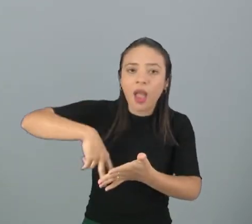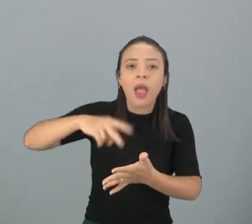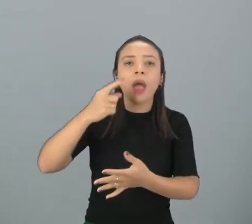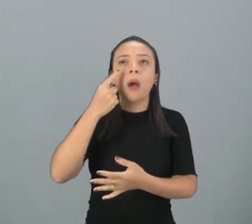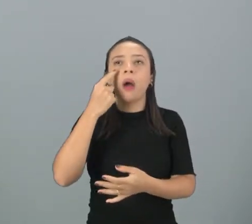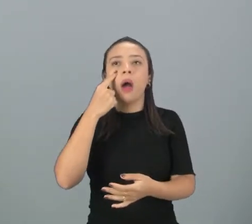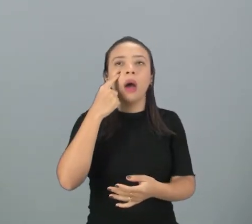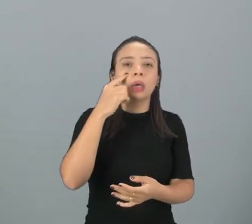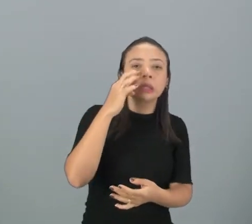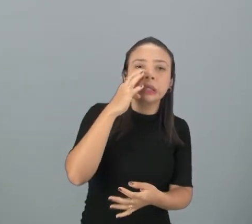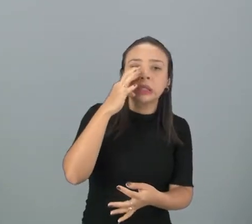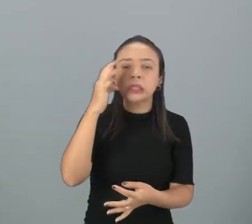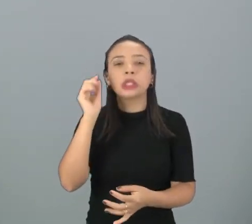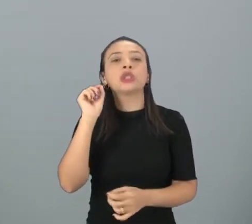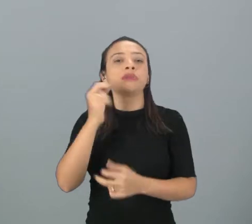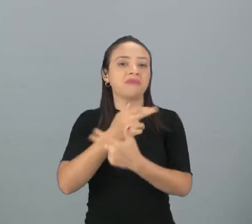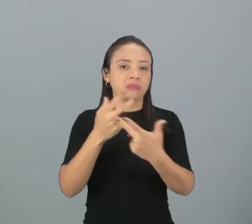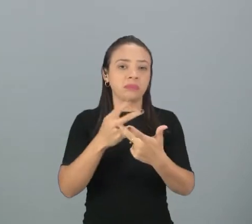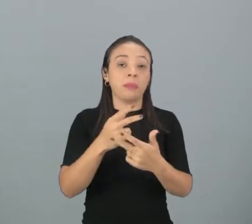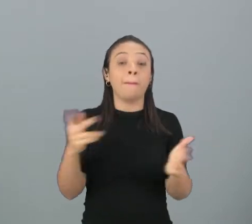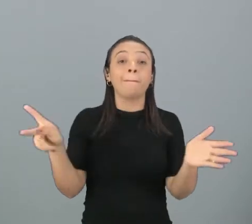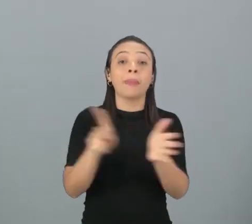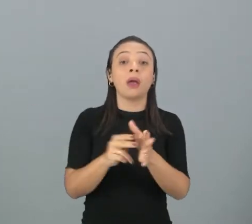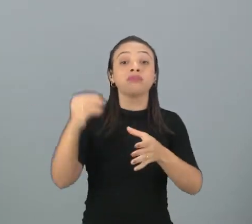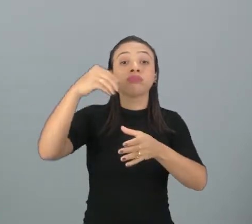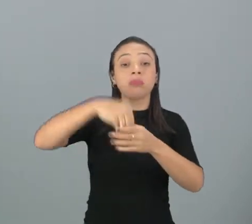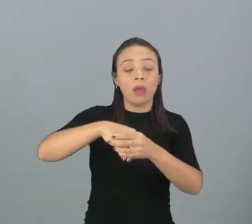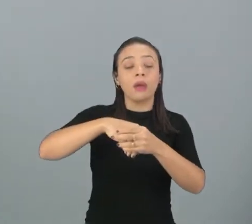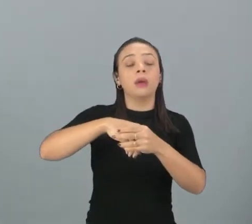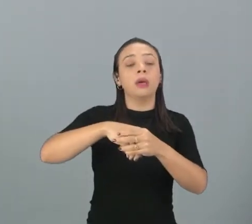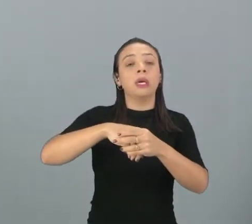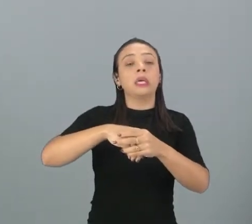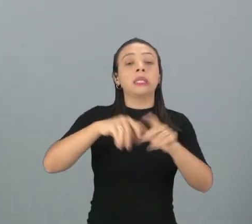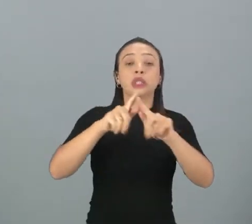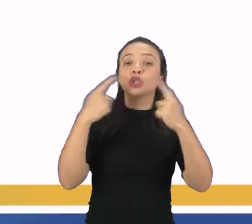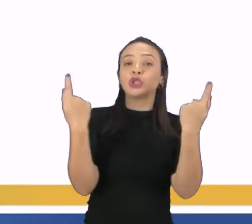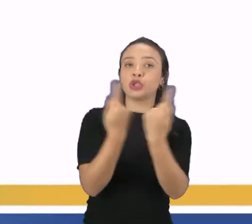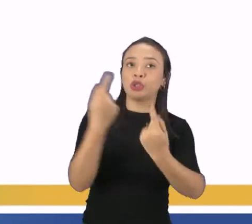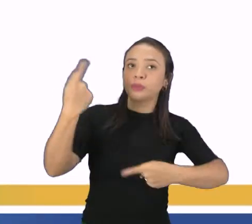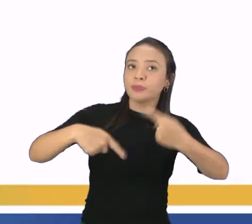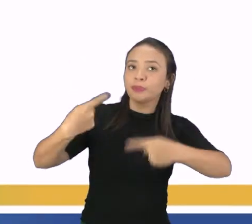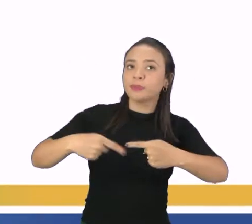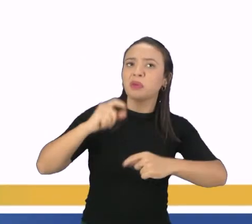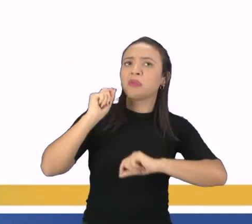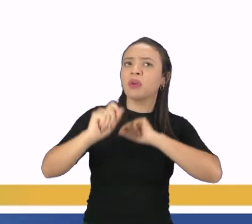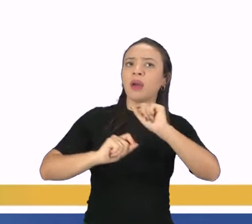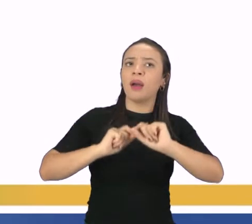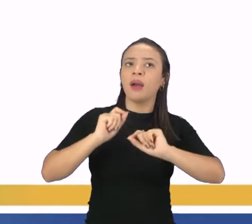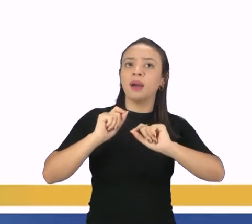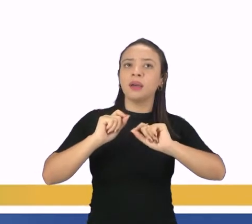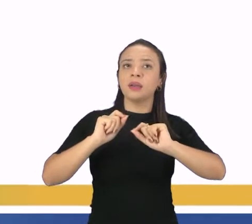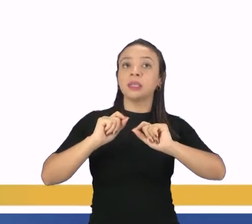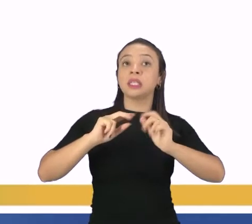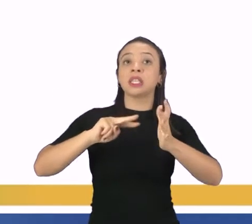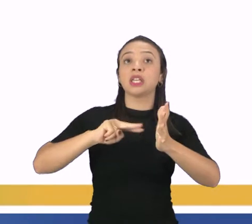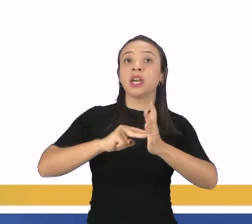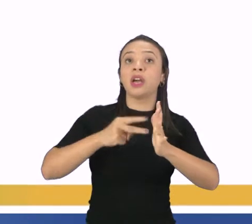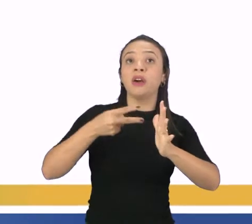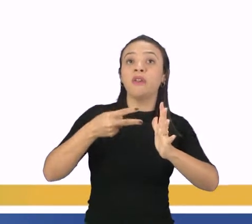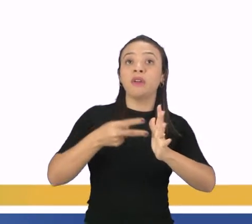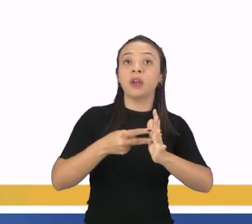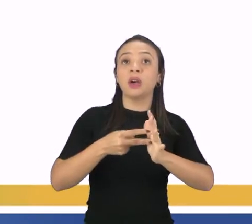política mundial. E isso faz parte da geopolítica. Mas olha o que diz o conceito. Geopolítica diz